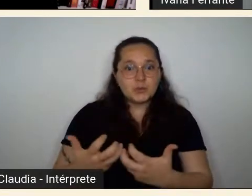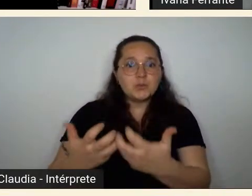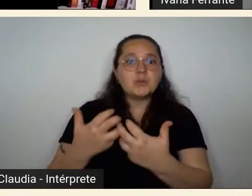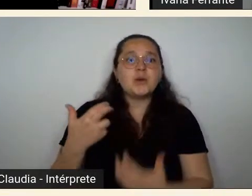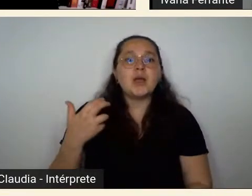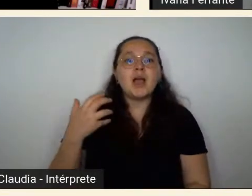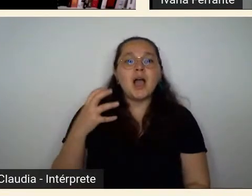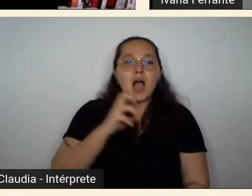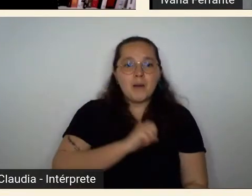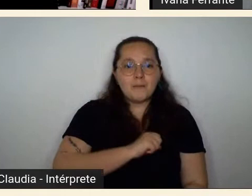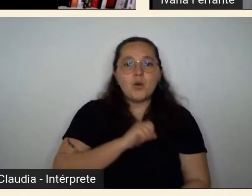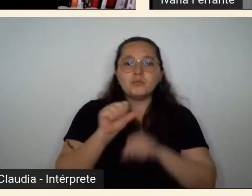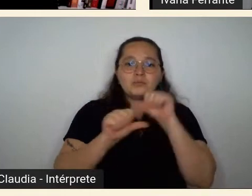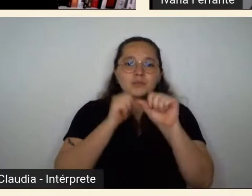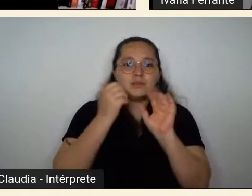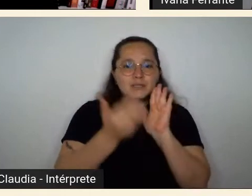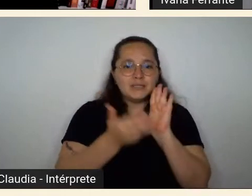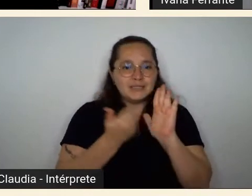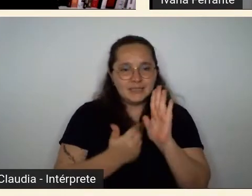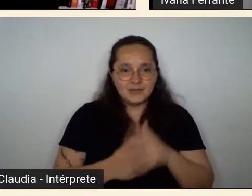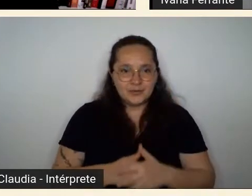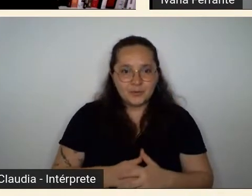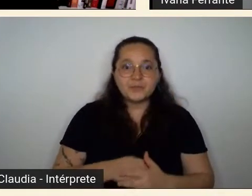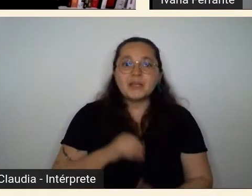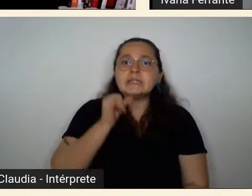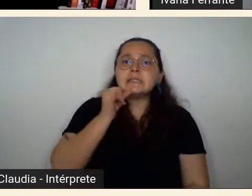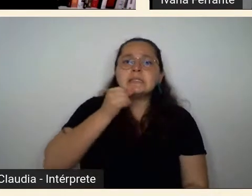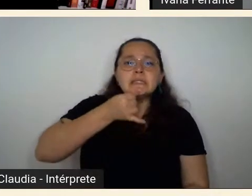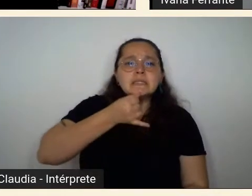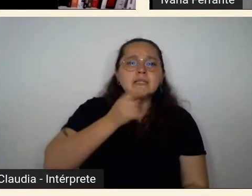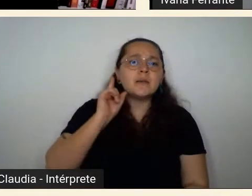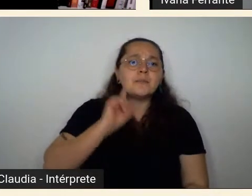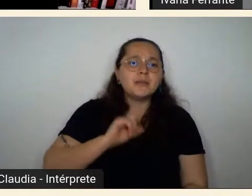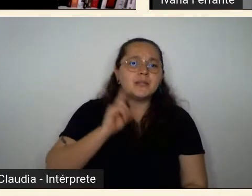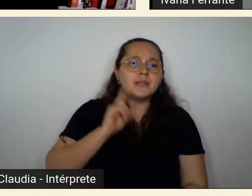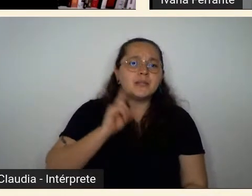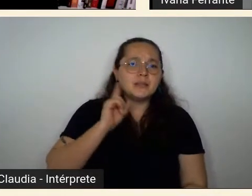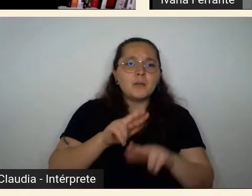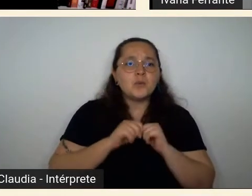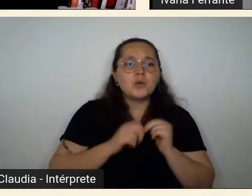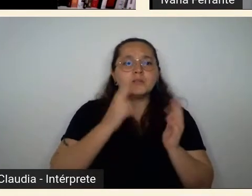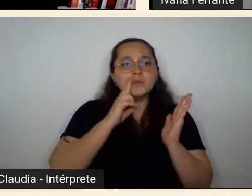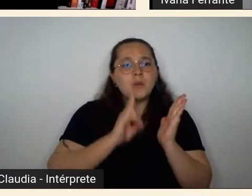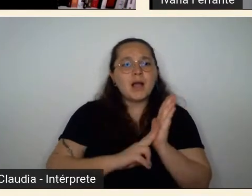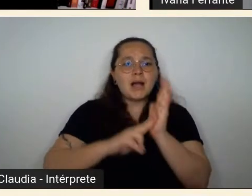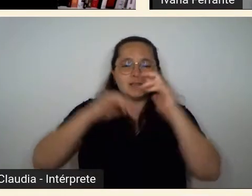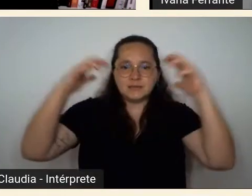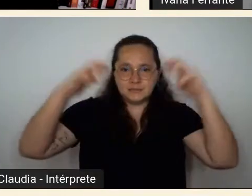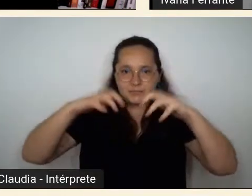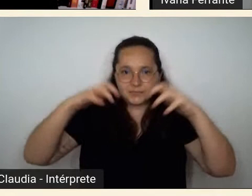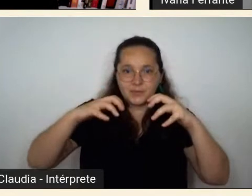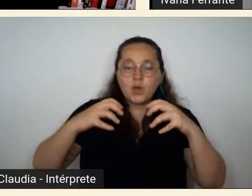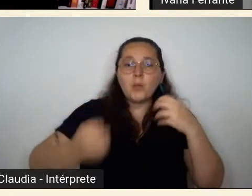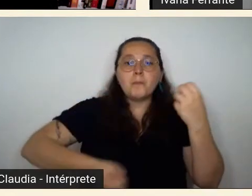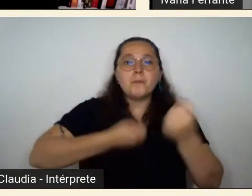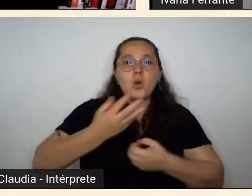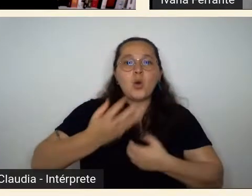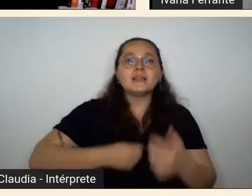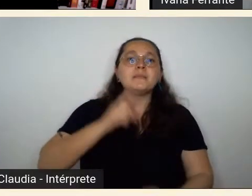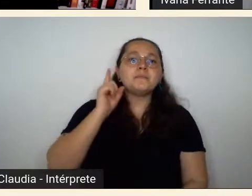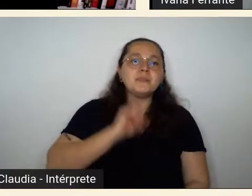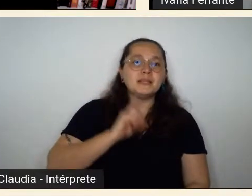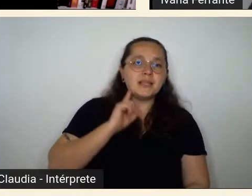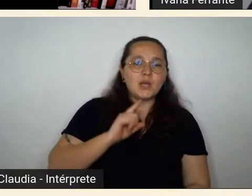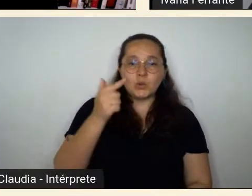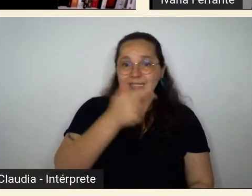Livro, de 2018, e Uma Tristeza Mineira Numa Capa de Garoa, Um Poeta Mineiro na Semana de Arte Moderna, entre